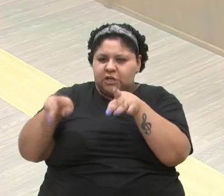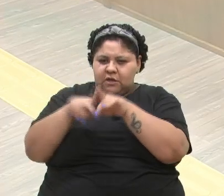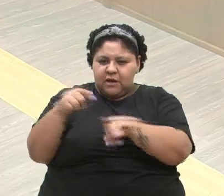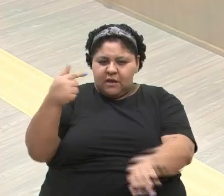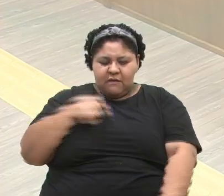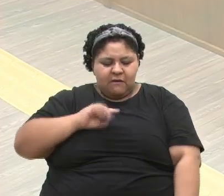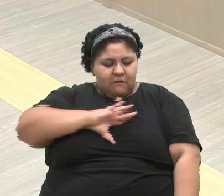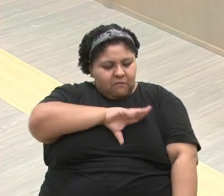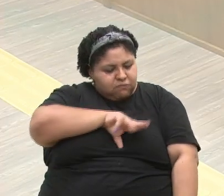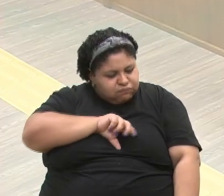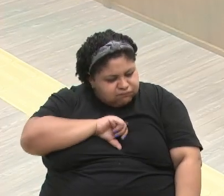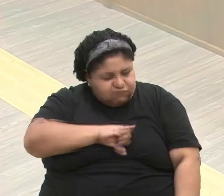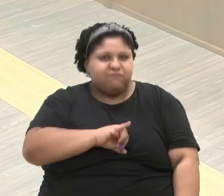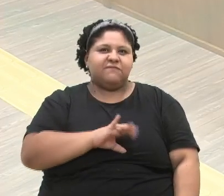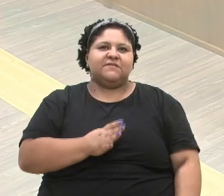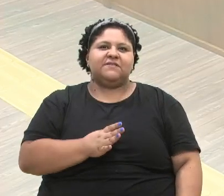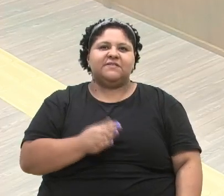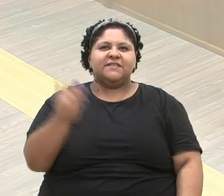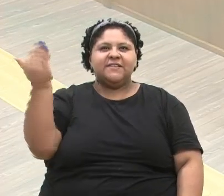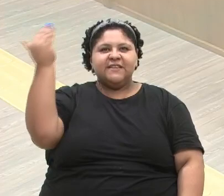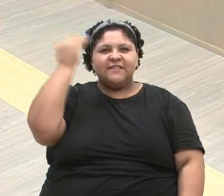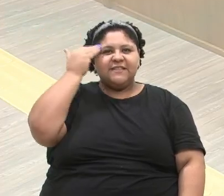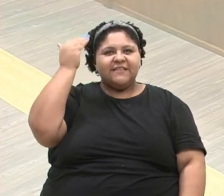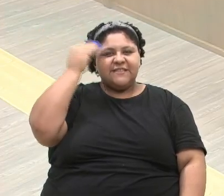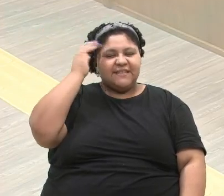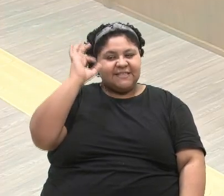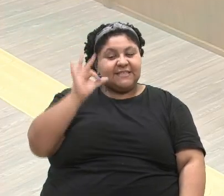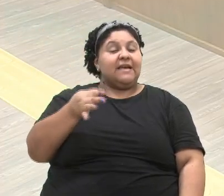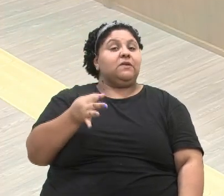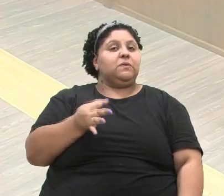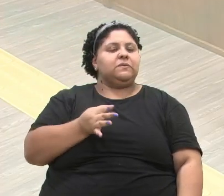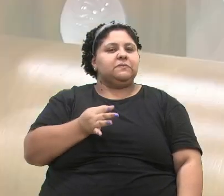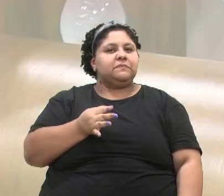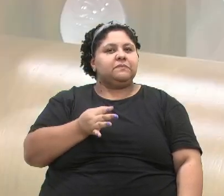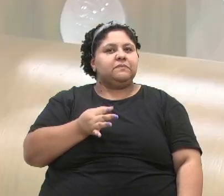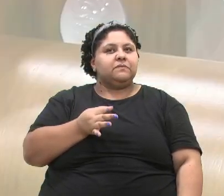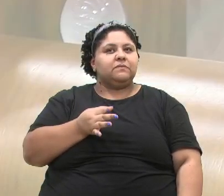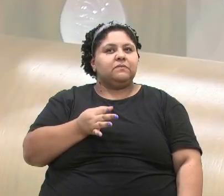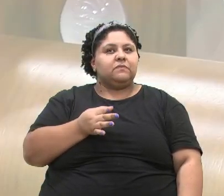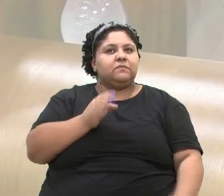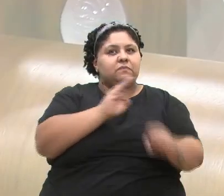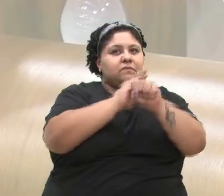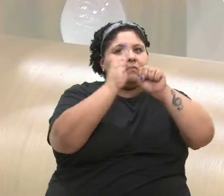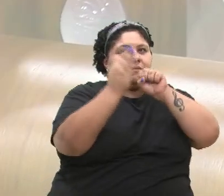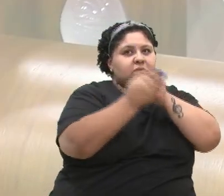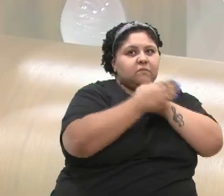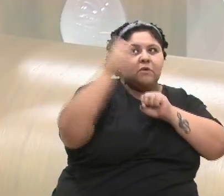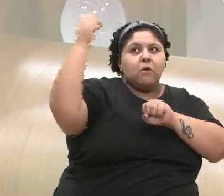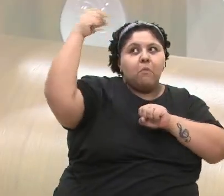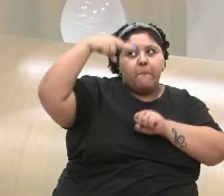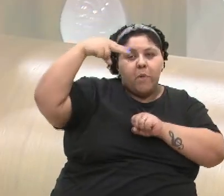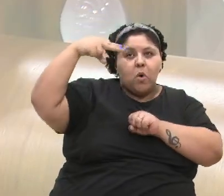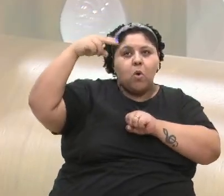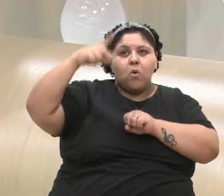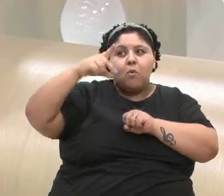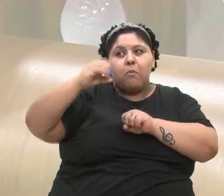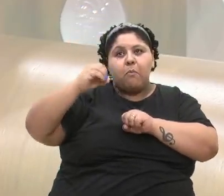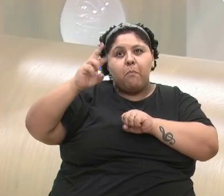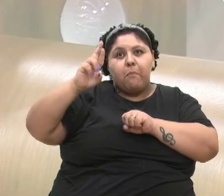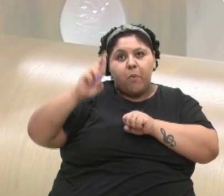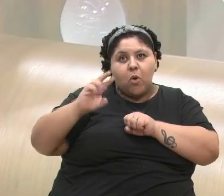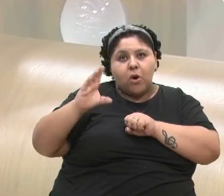apaixonado, eu sei que deu certo o pôr do sol, eu sei que deu certo o milênio, bom pastor,